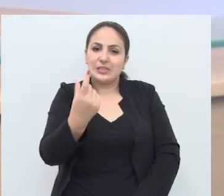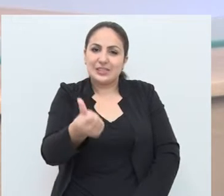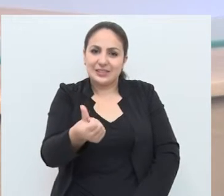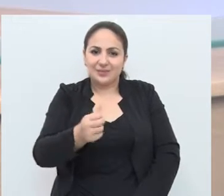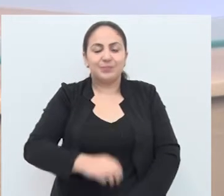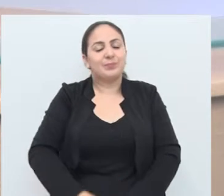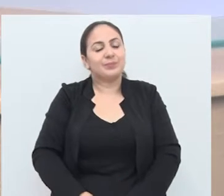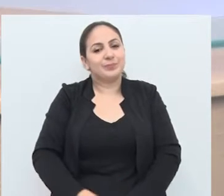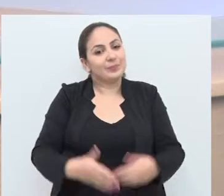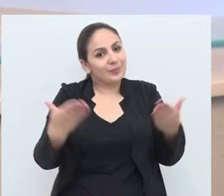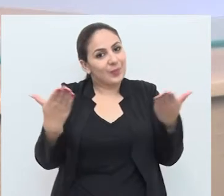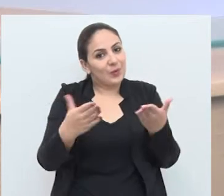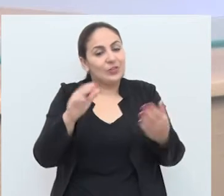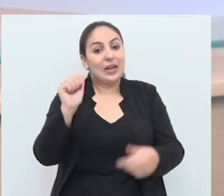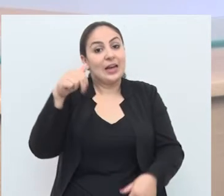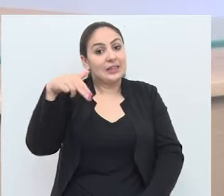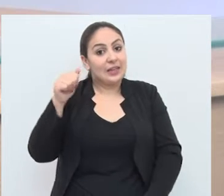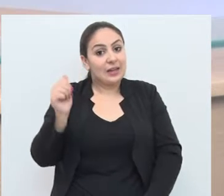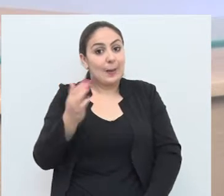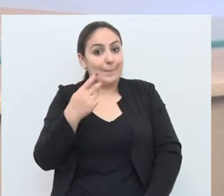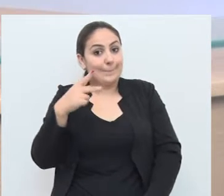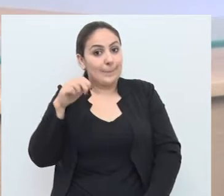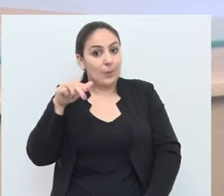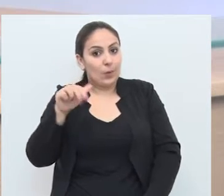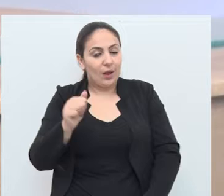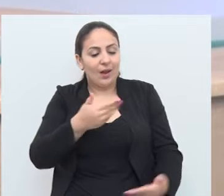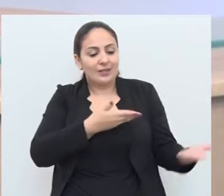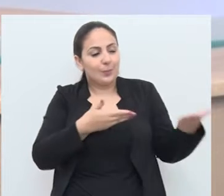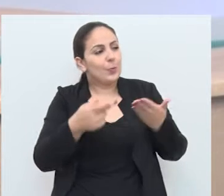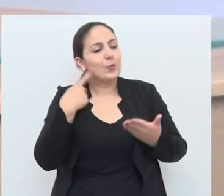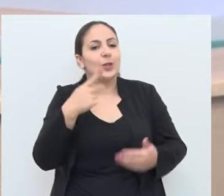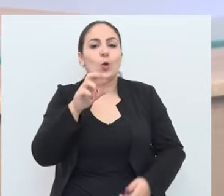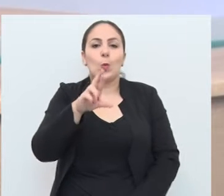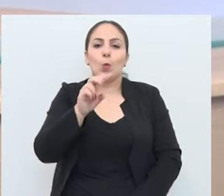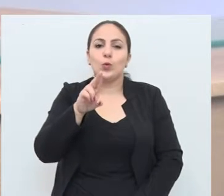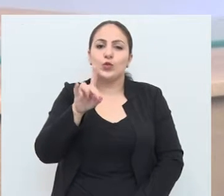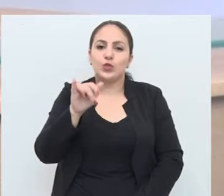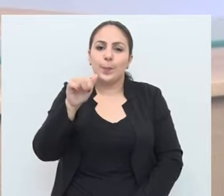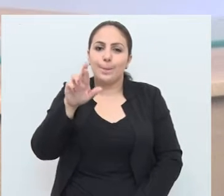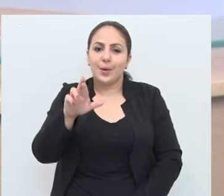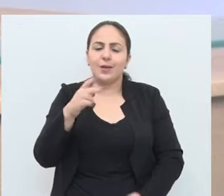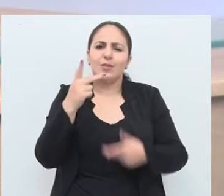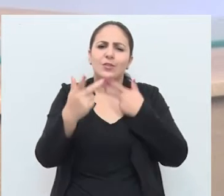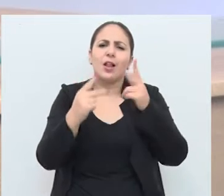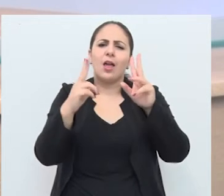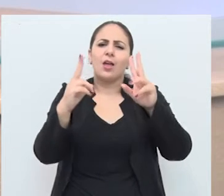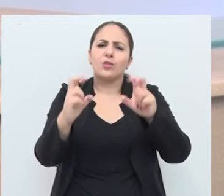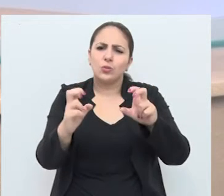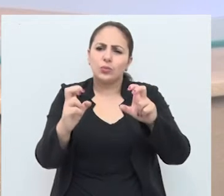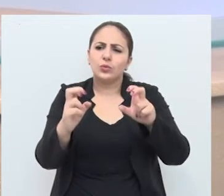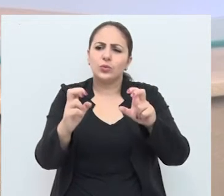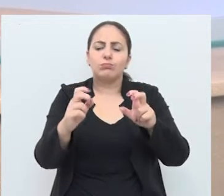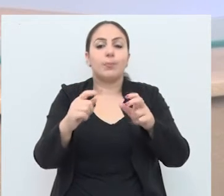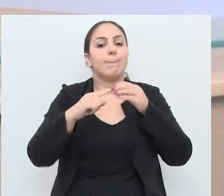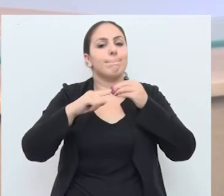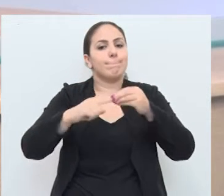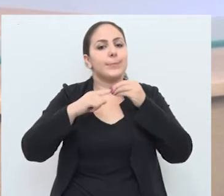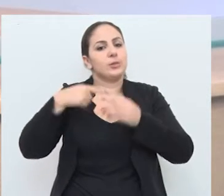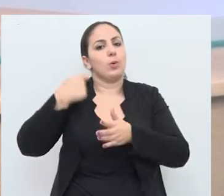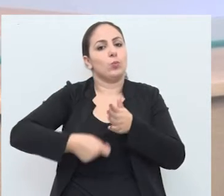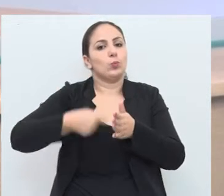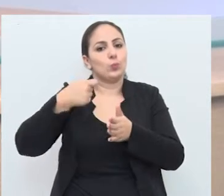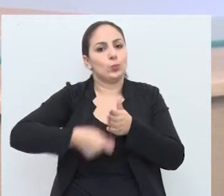16. Hoje, Ana Paula Coeneman recebe o vereador Rudimar dos Santos, que fala sobre uma de suas